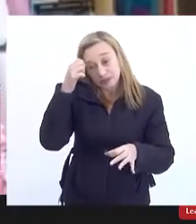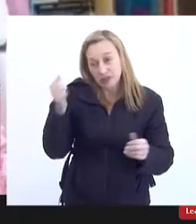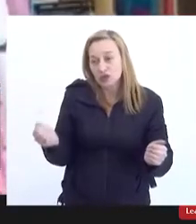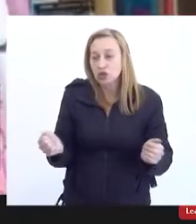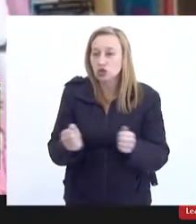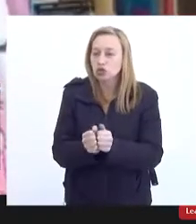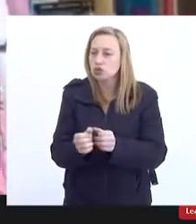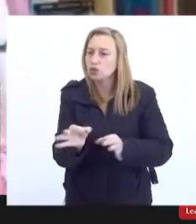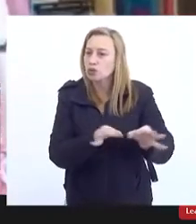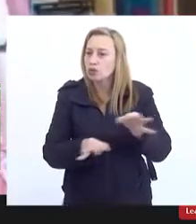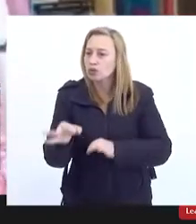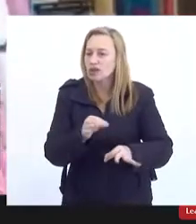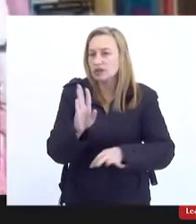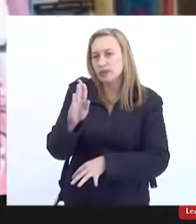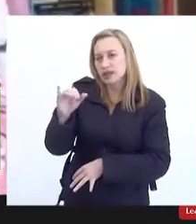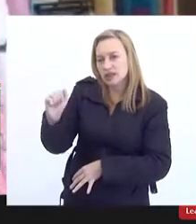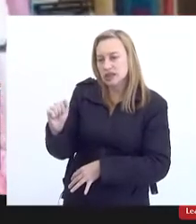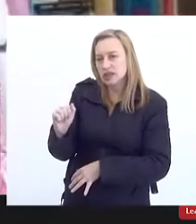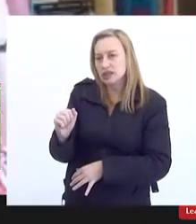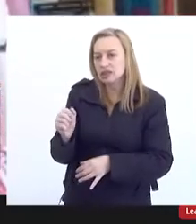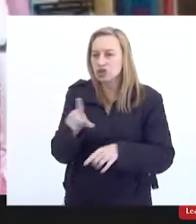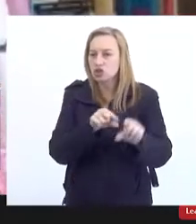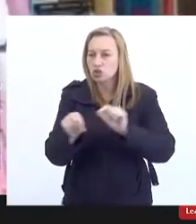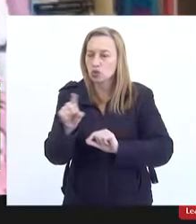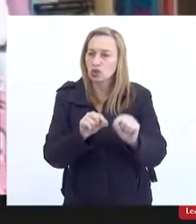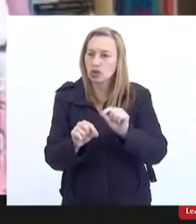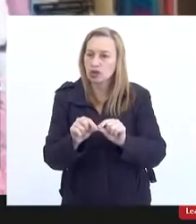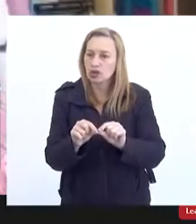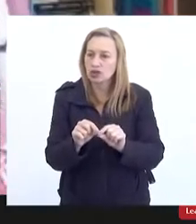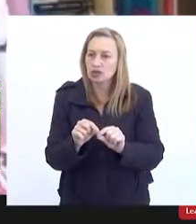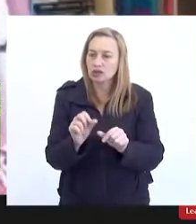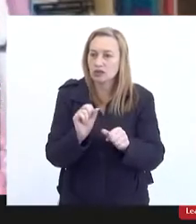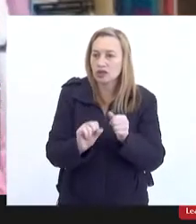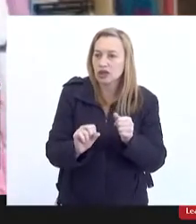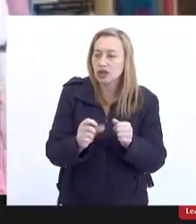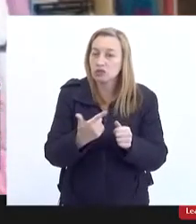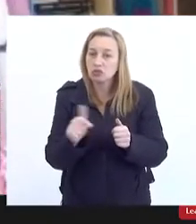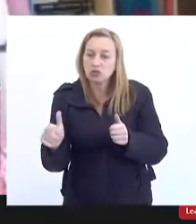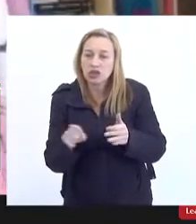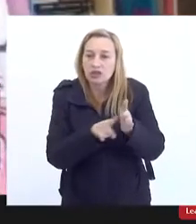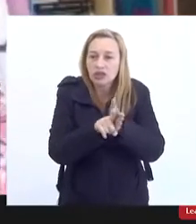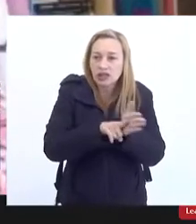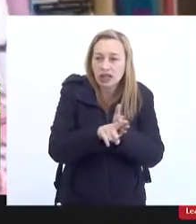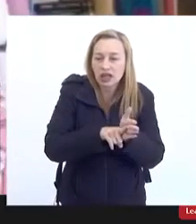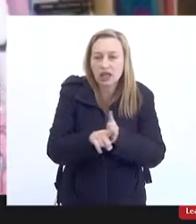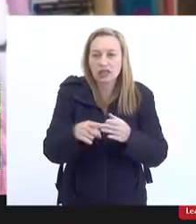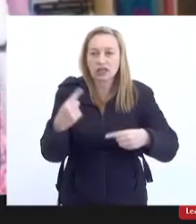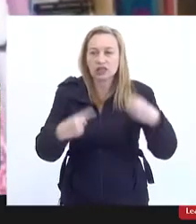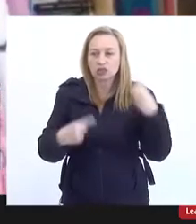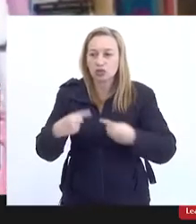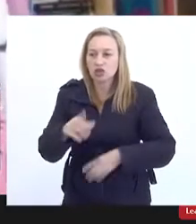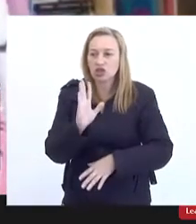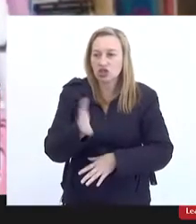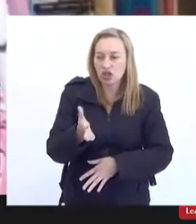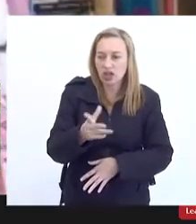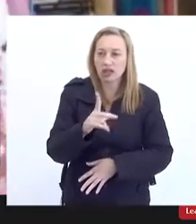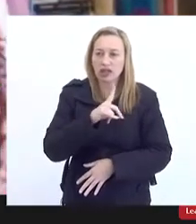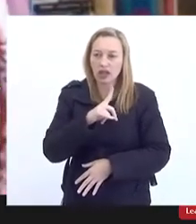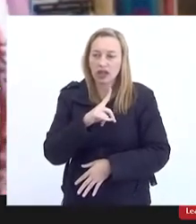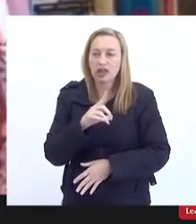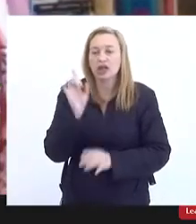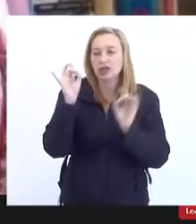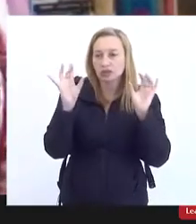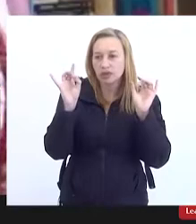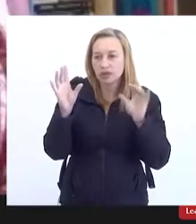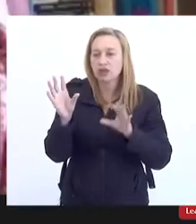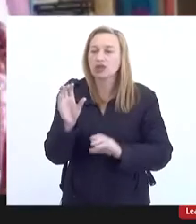E, muitas vezes, essas decisões são tomadas sem que haja a análise dessas políticas já existentes, em especial o